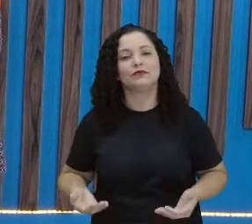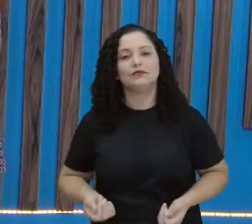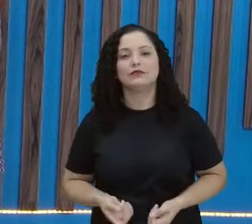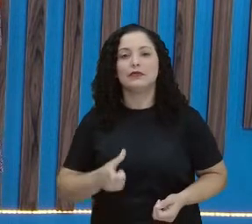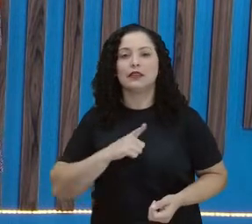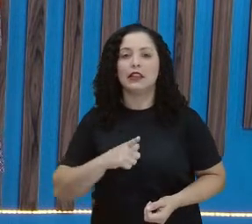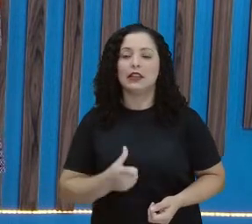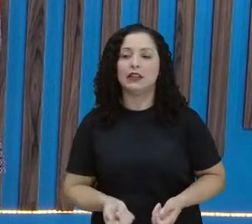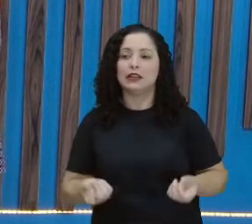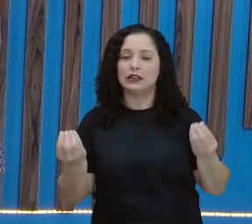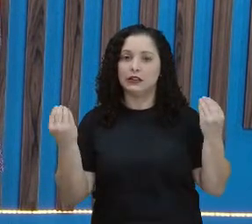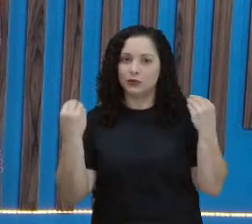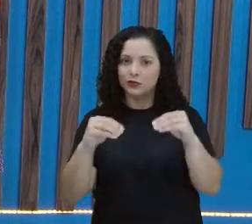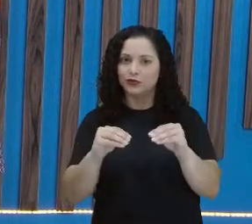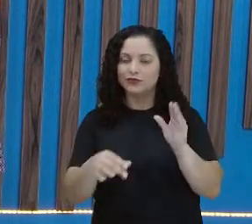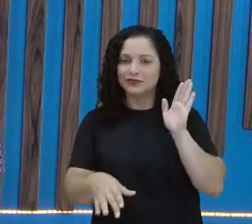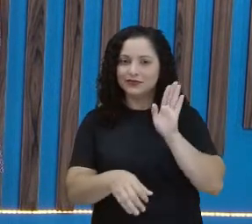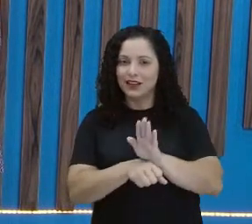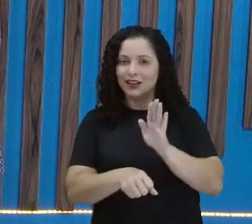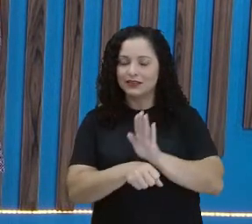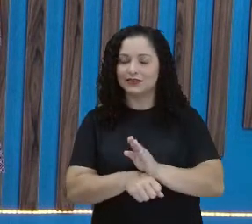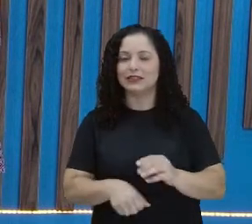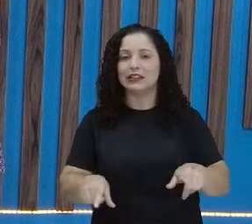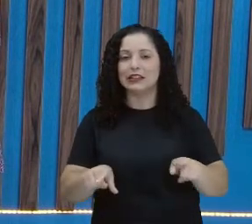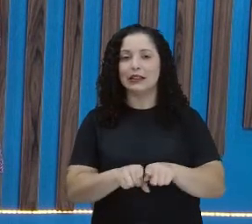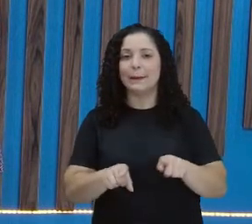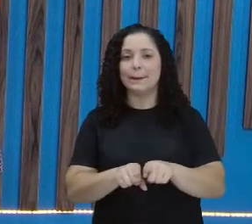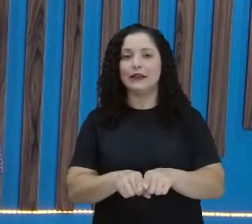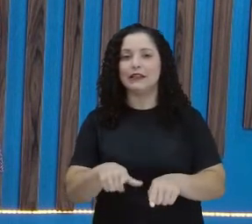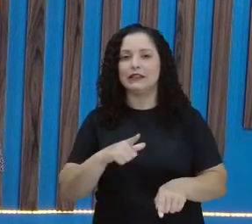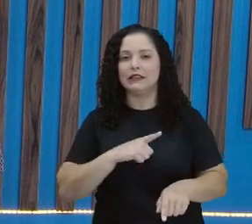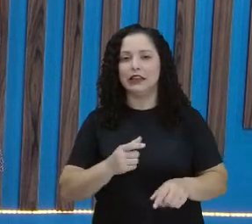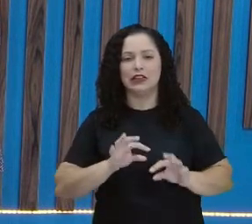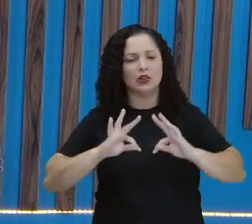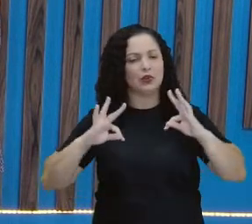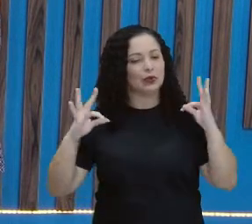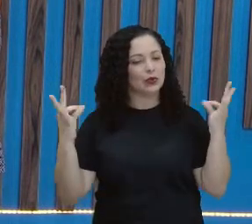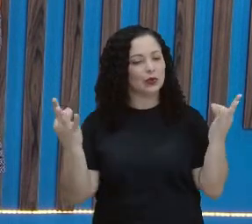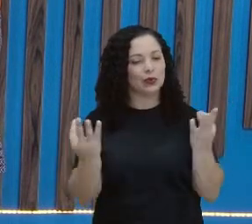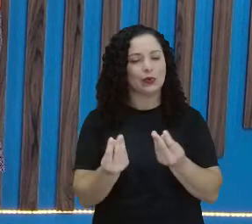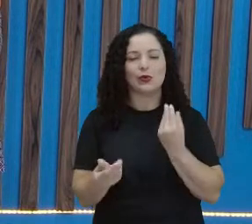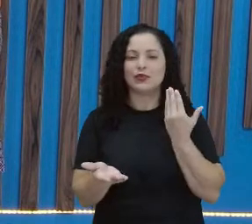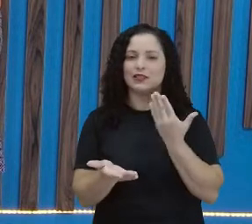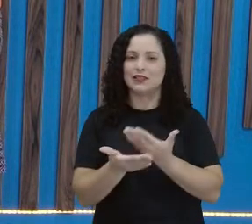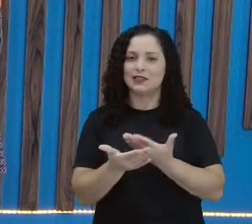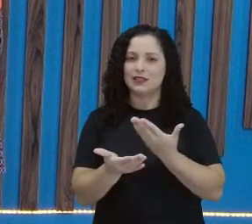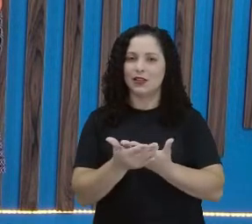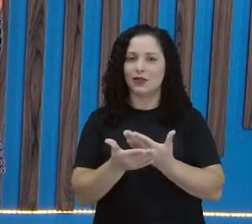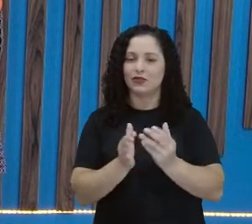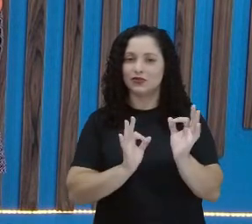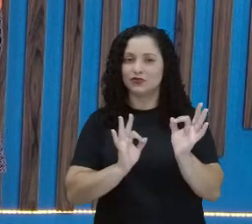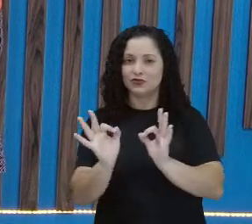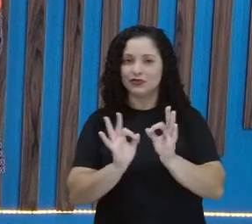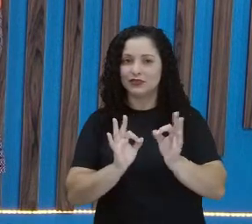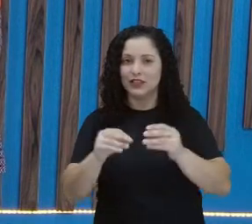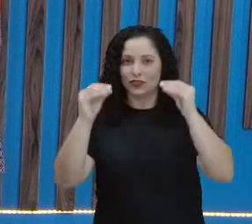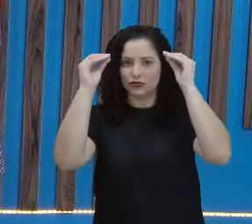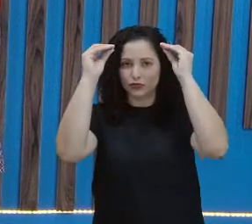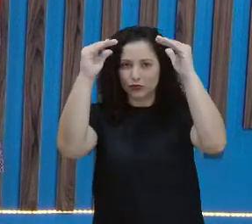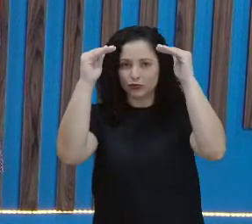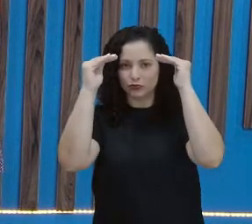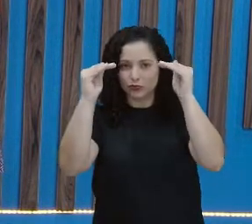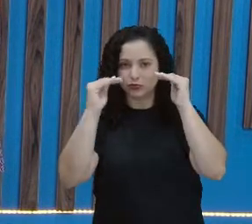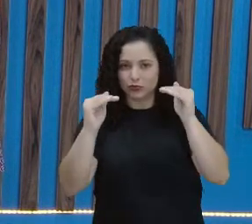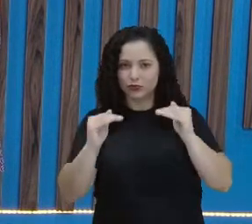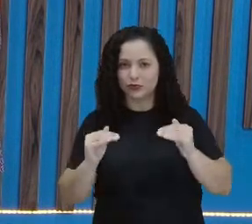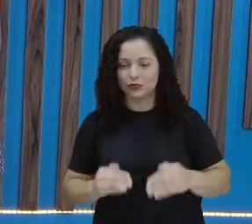As outras aulas, você também encontra no repositório, que você encontra no próprio aplicativo, não só as minhas